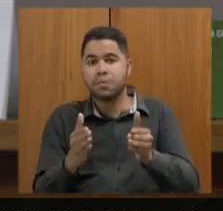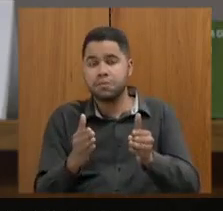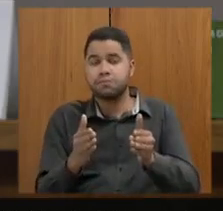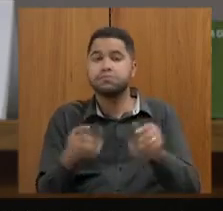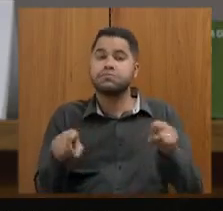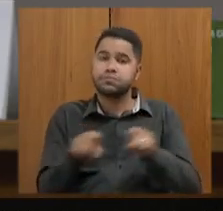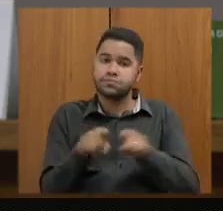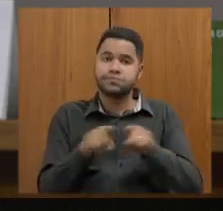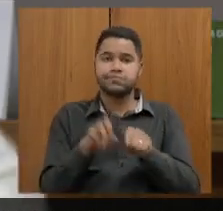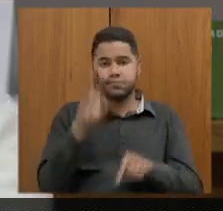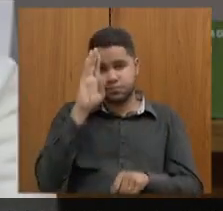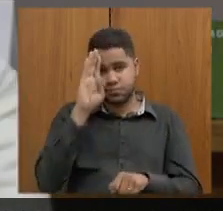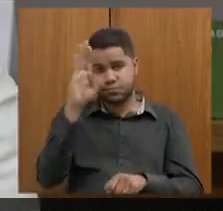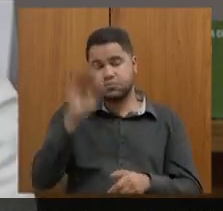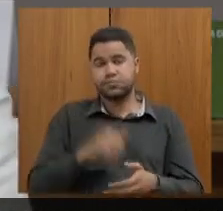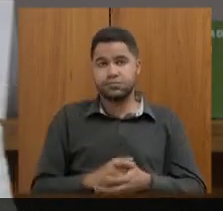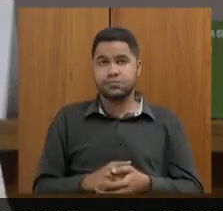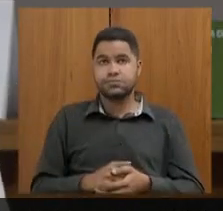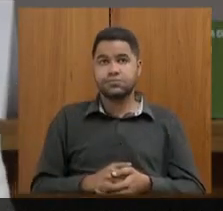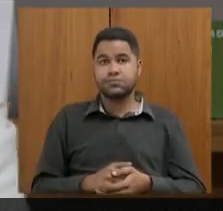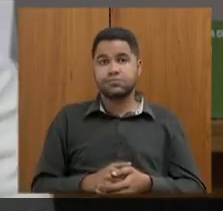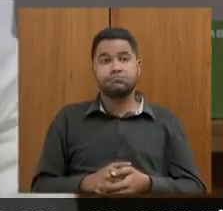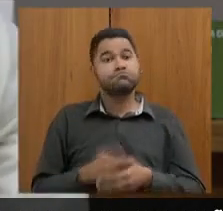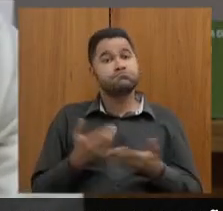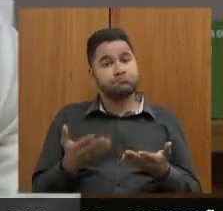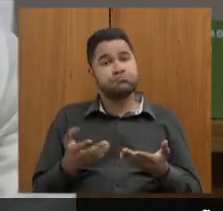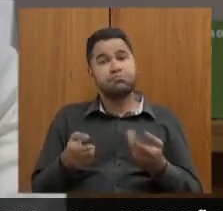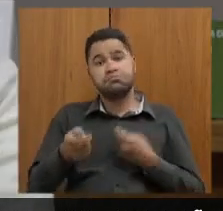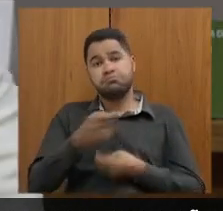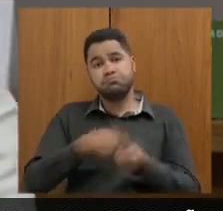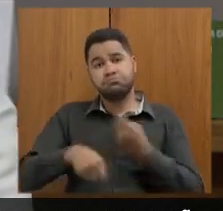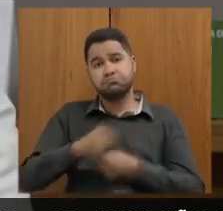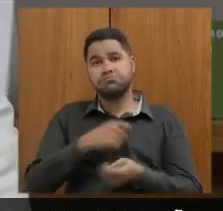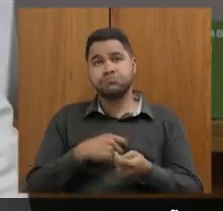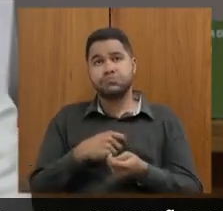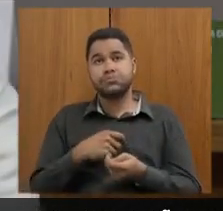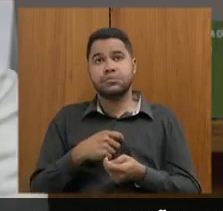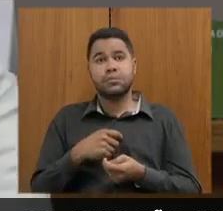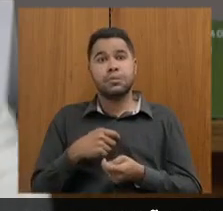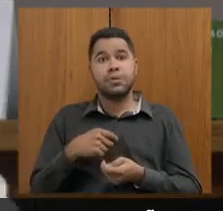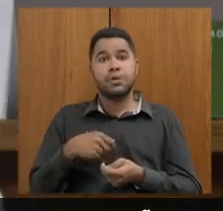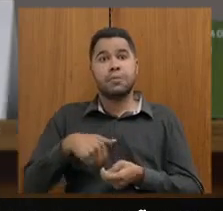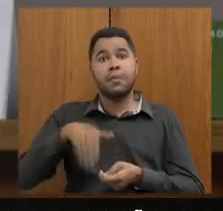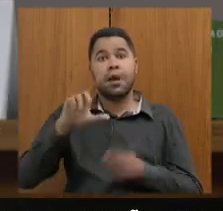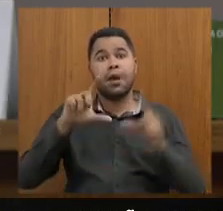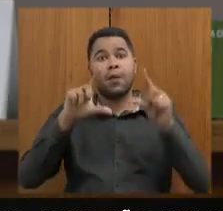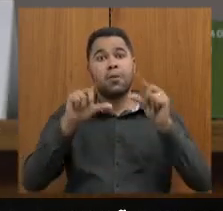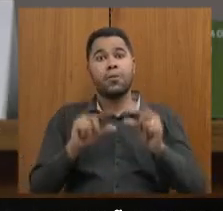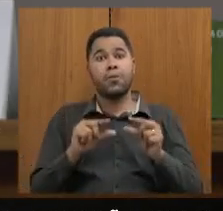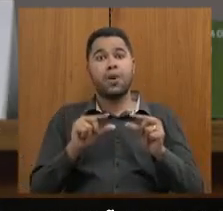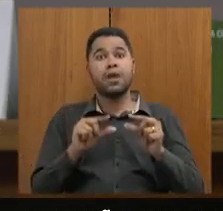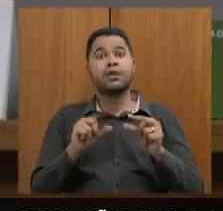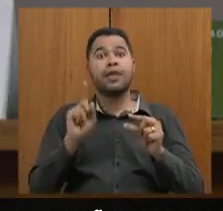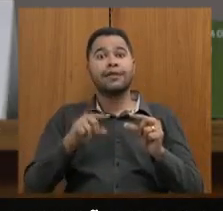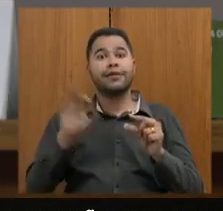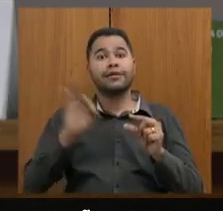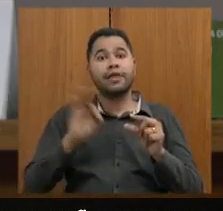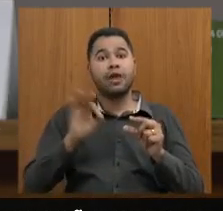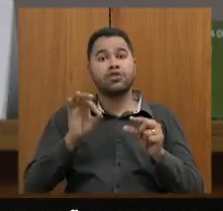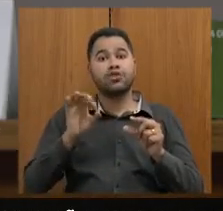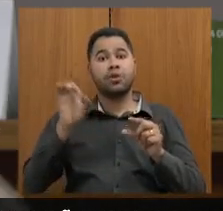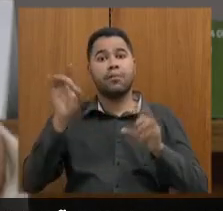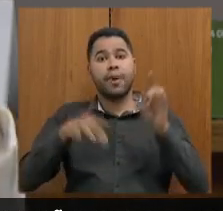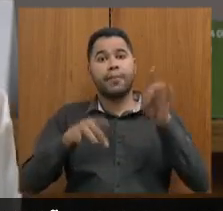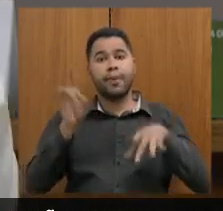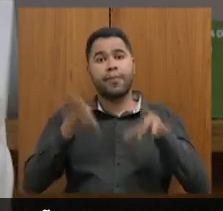também destacamos que essa foi a administração que teve maior redução das taxas de abandono deputada e das